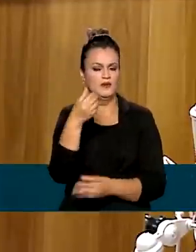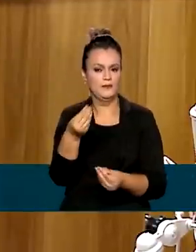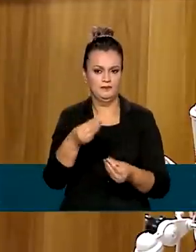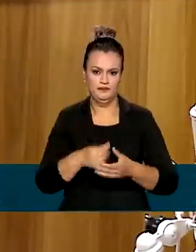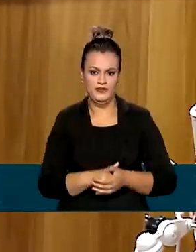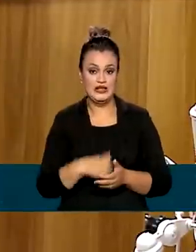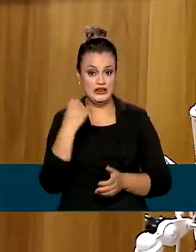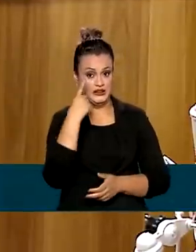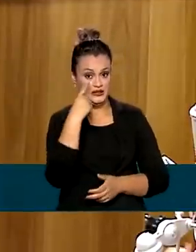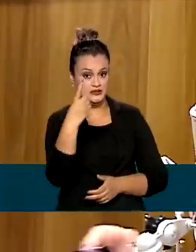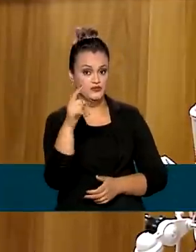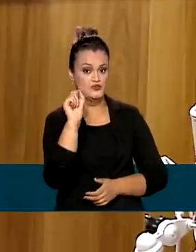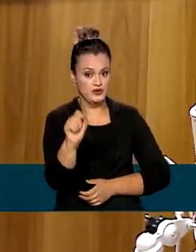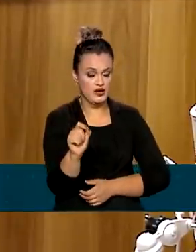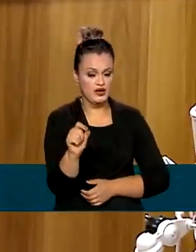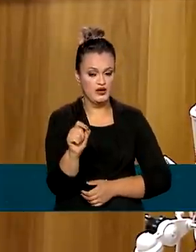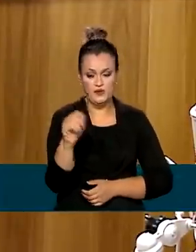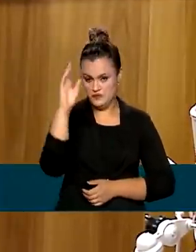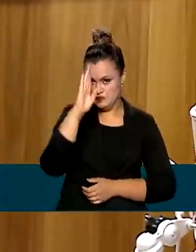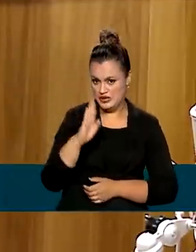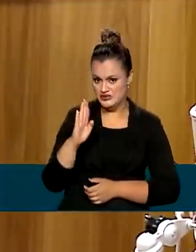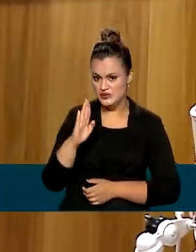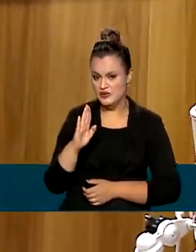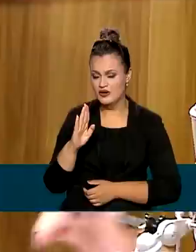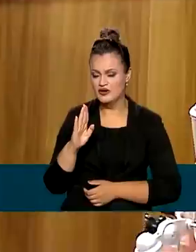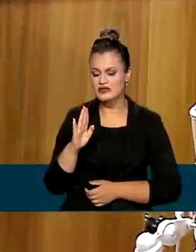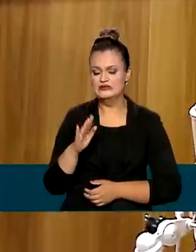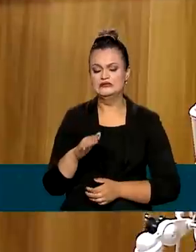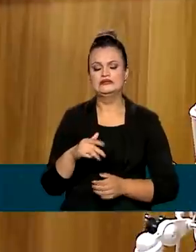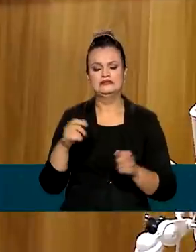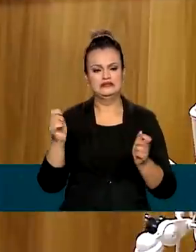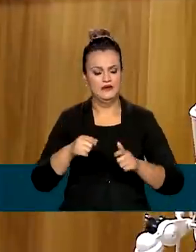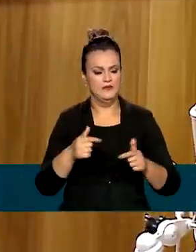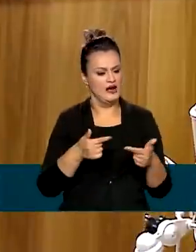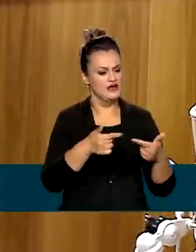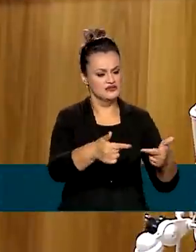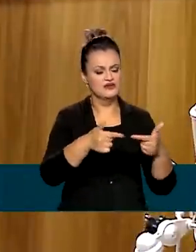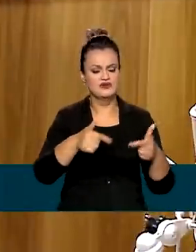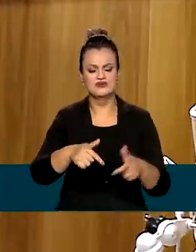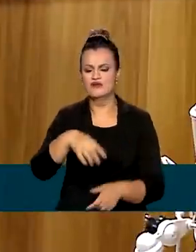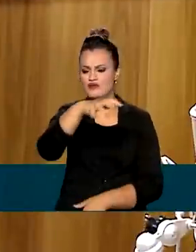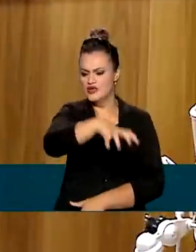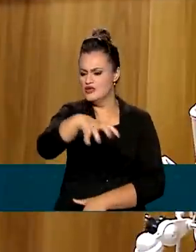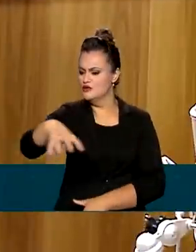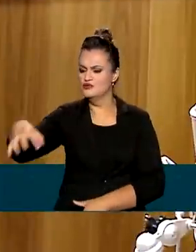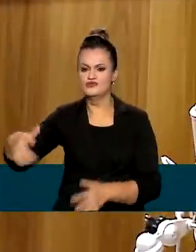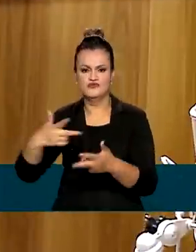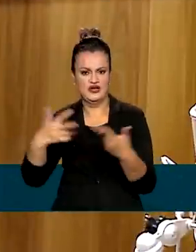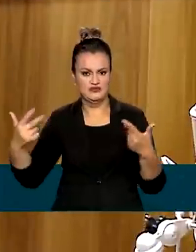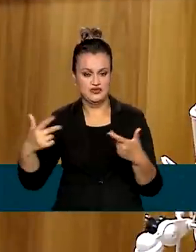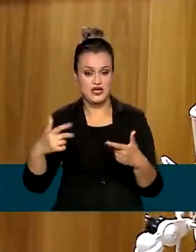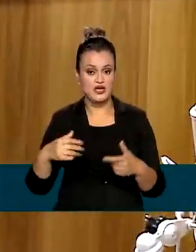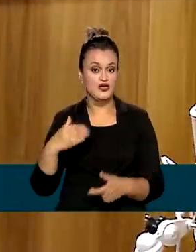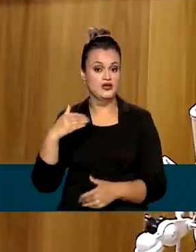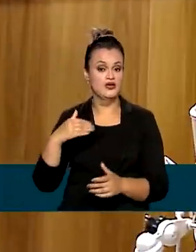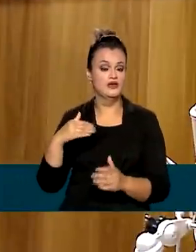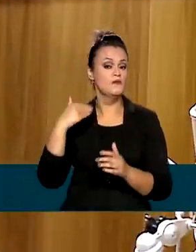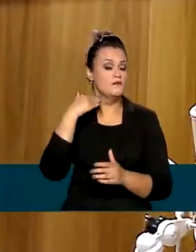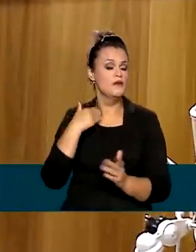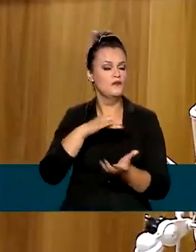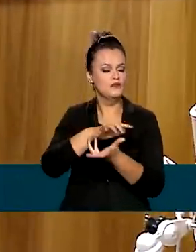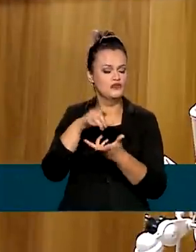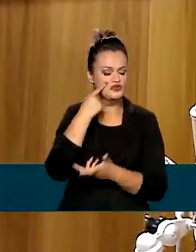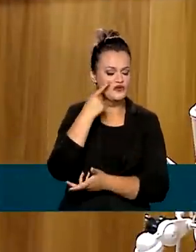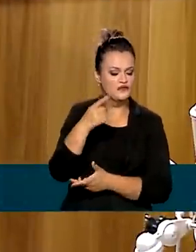E o mais interessante é que o Brasil conseguiu atuar em todos esses eixos. E a própria avaliação do Banco Mundial em